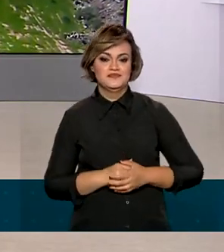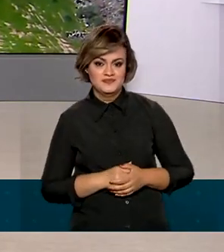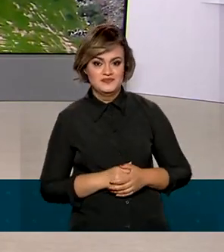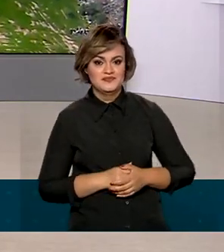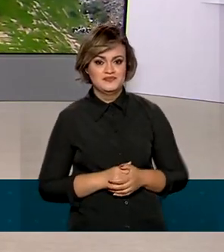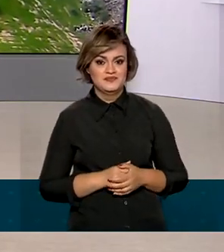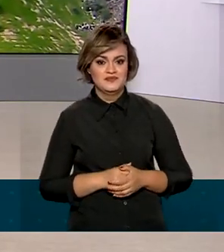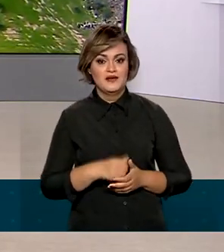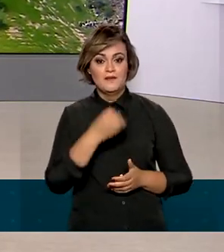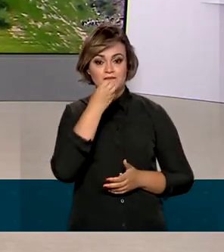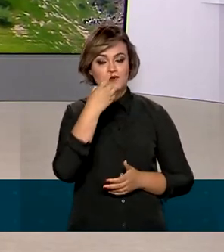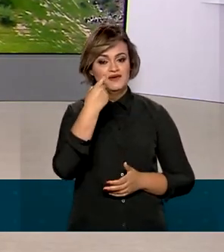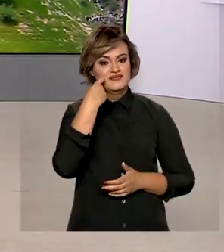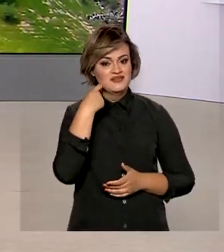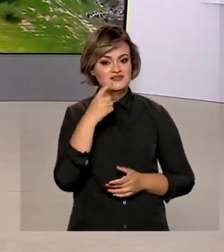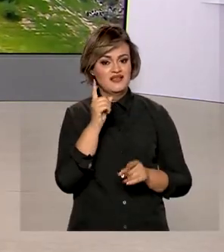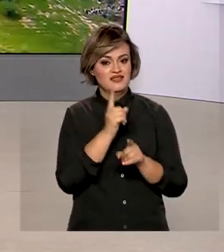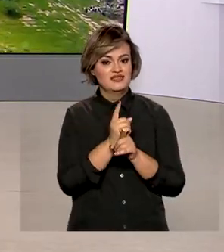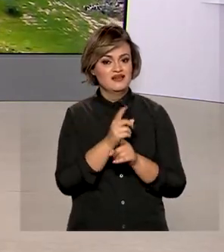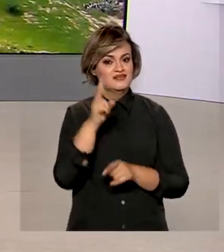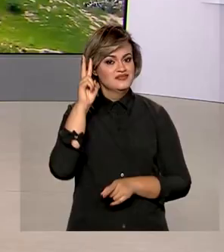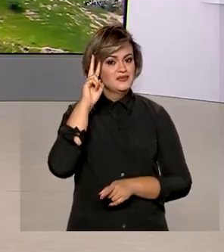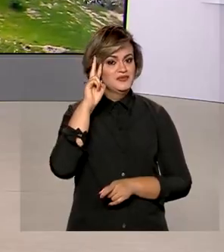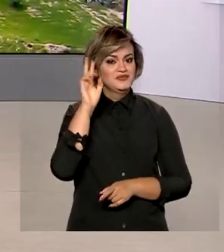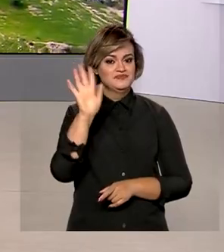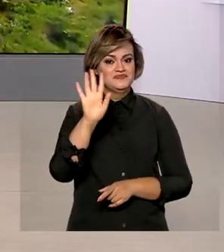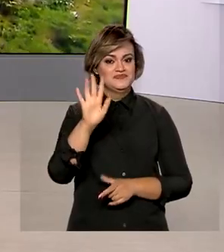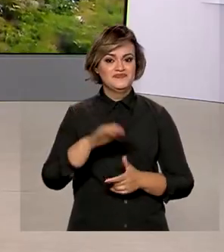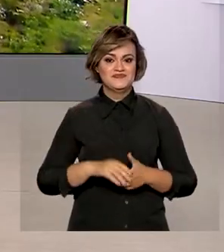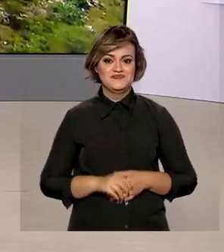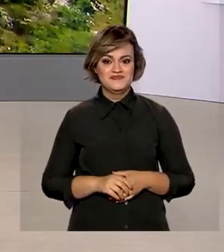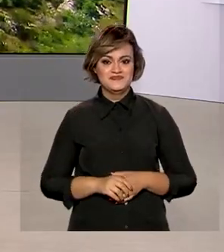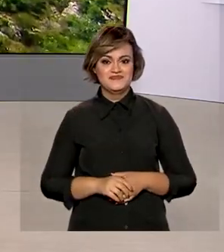Brasil. Uma boa sexta-feira para você e um ótimo fim de semana.